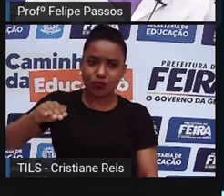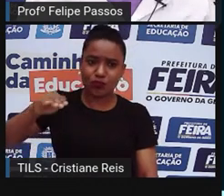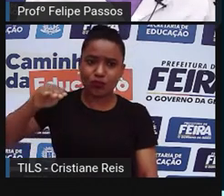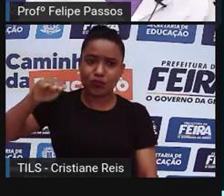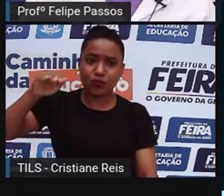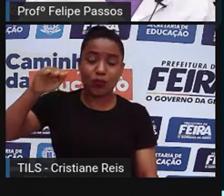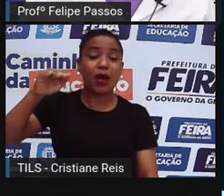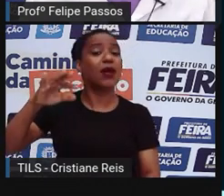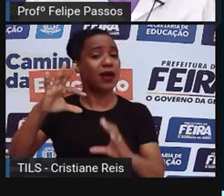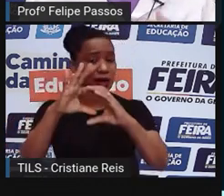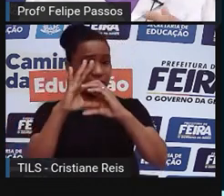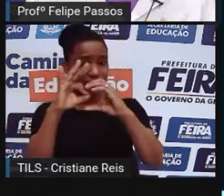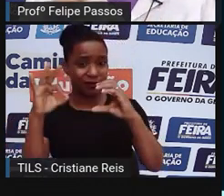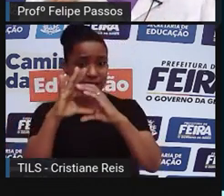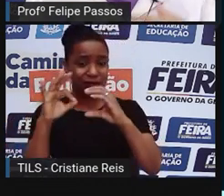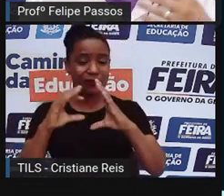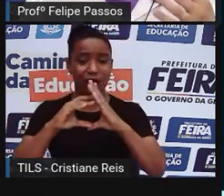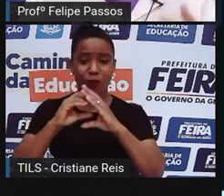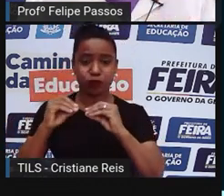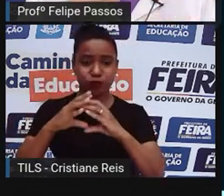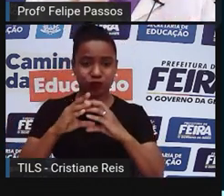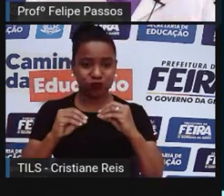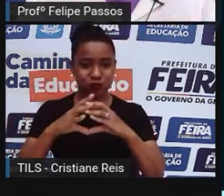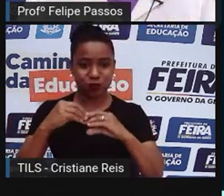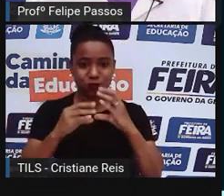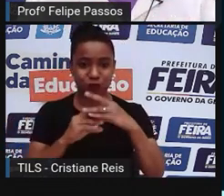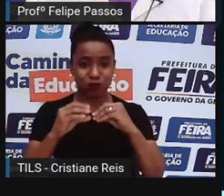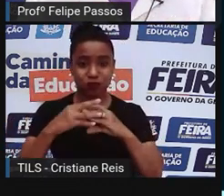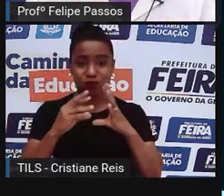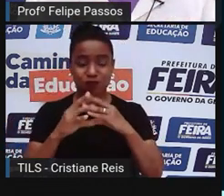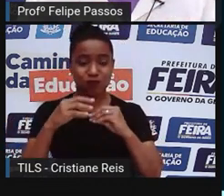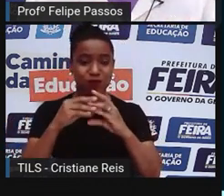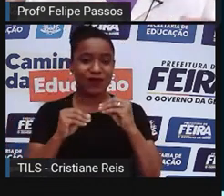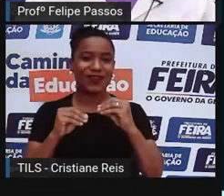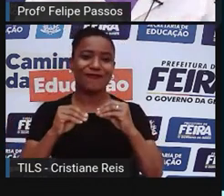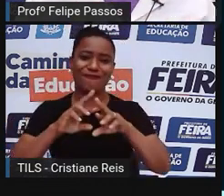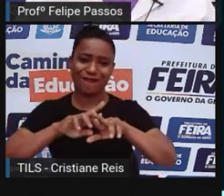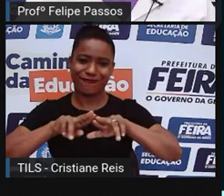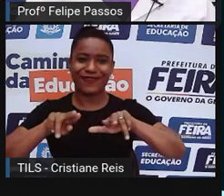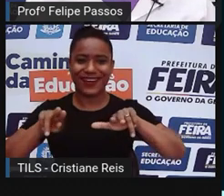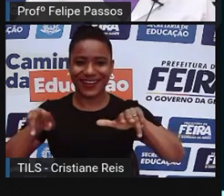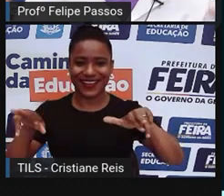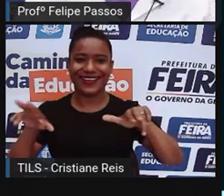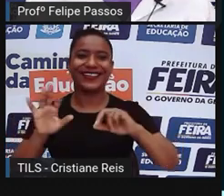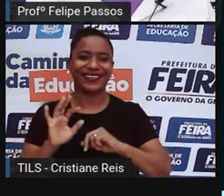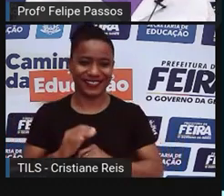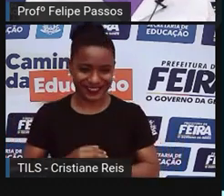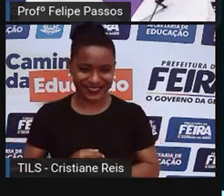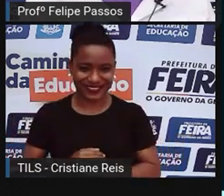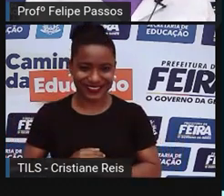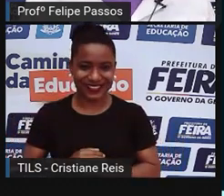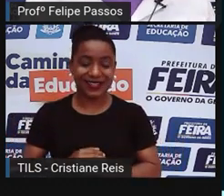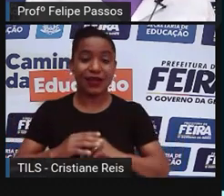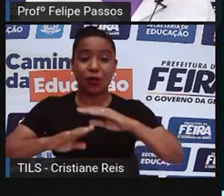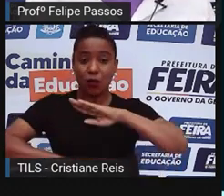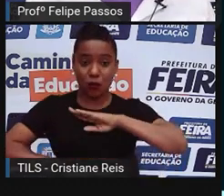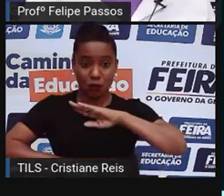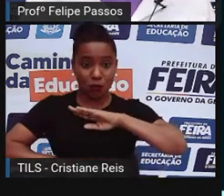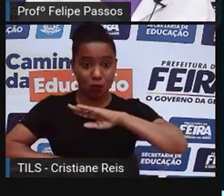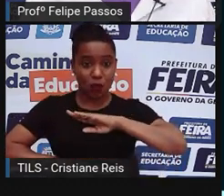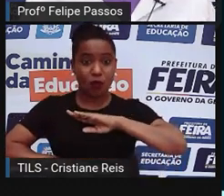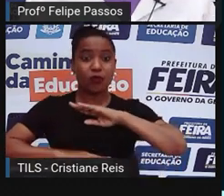multiplicando, vão se dividindo, dividindo, dividindo, e assim a gente vai aumentando o número de células e o nosso corpo vai crescendo,